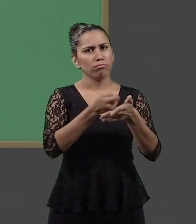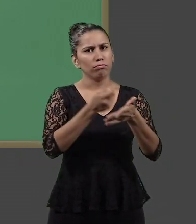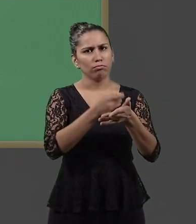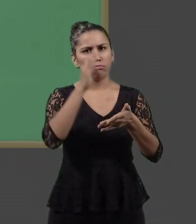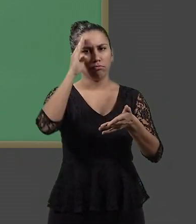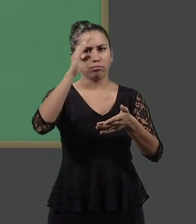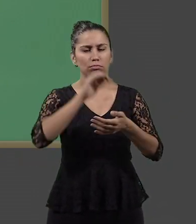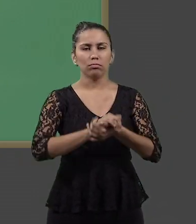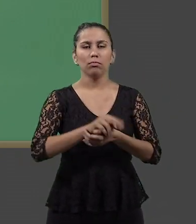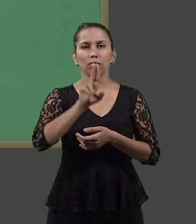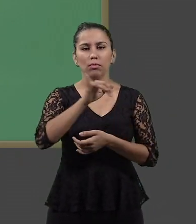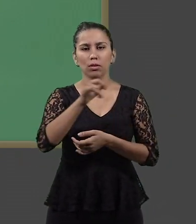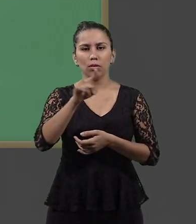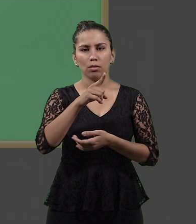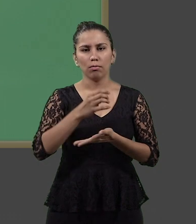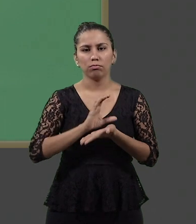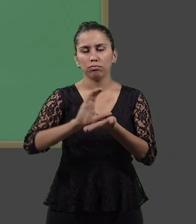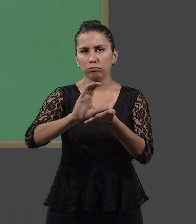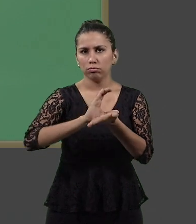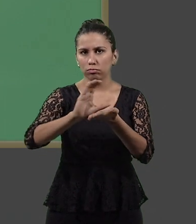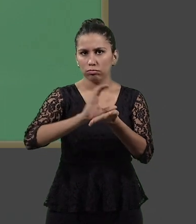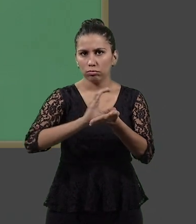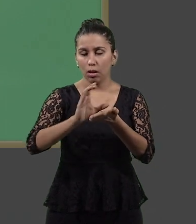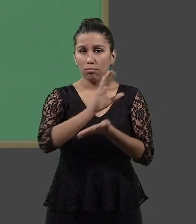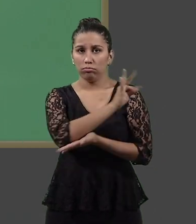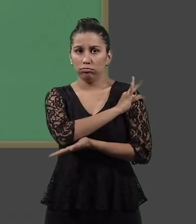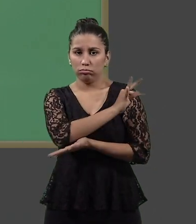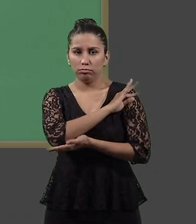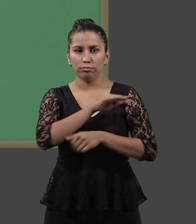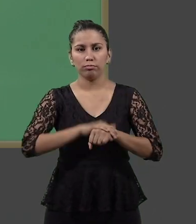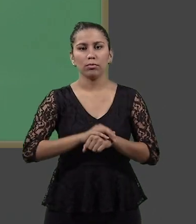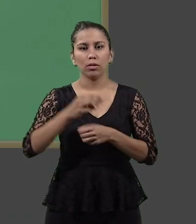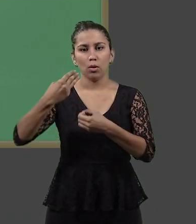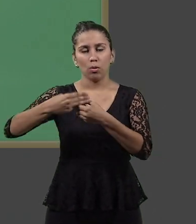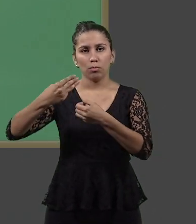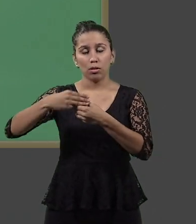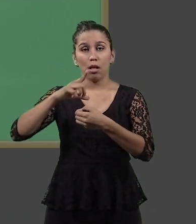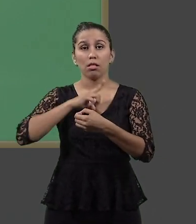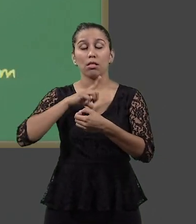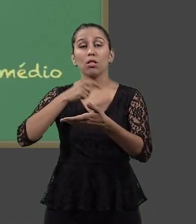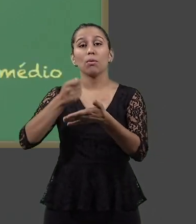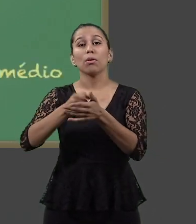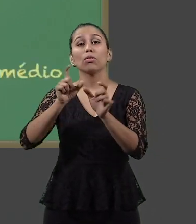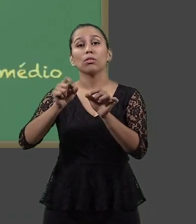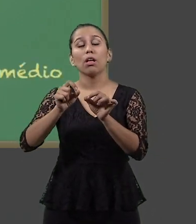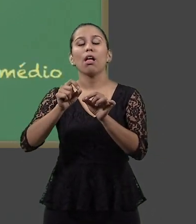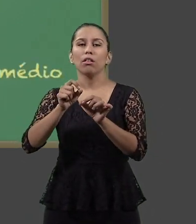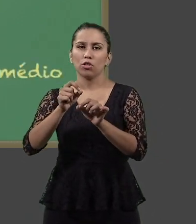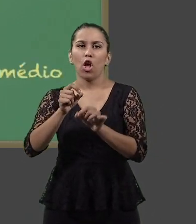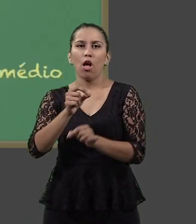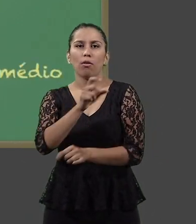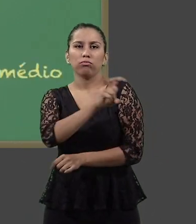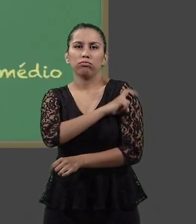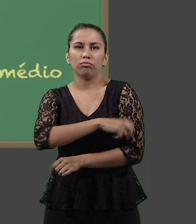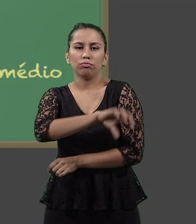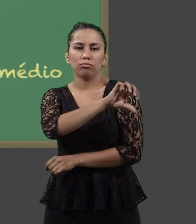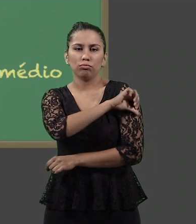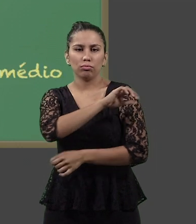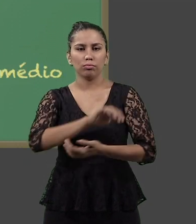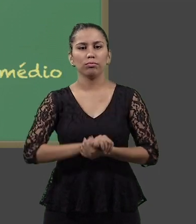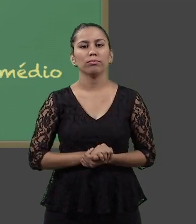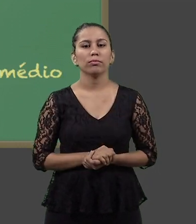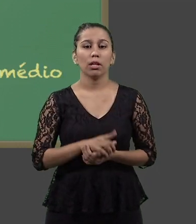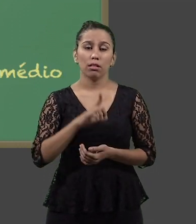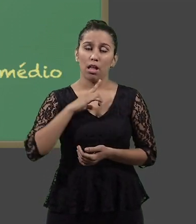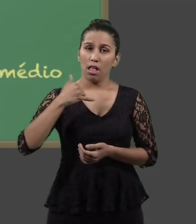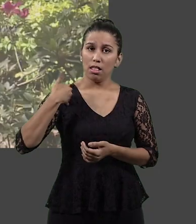financeiro e os municípios atuam para que os alunos saiam na idade certa do ensino fundamental e, assim, cheguem a um ensino médio